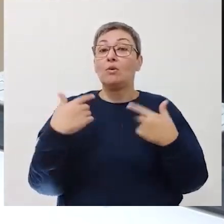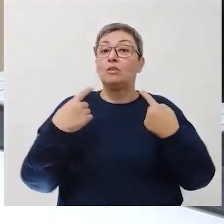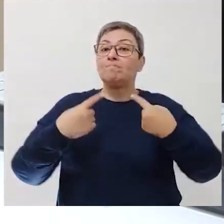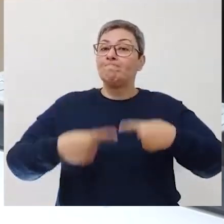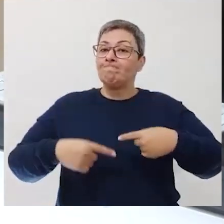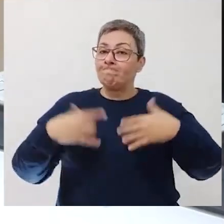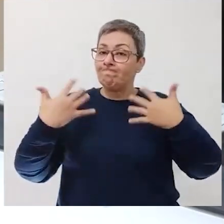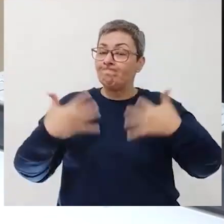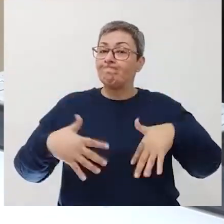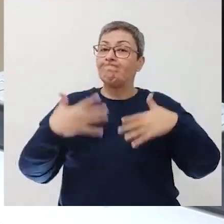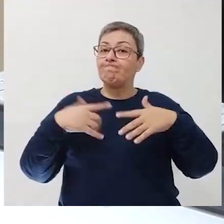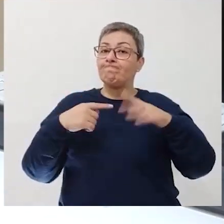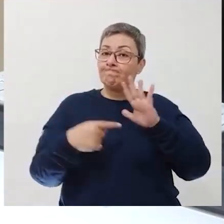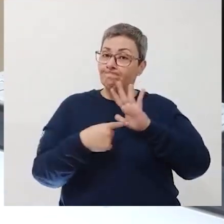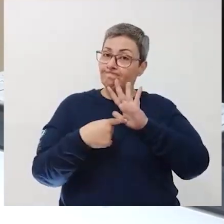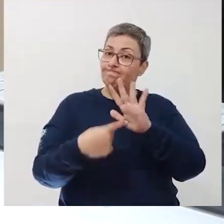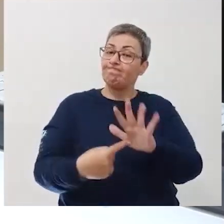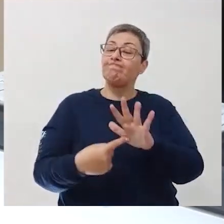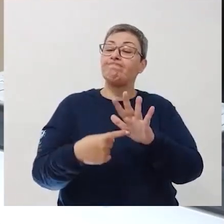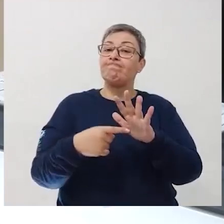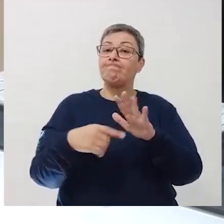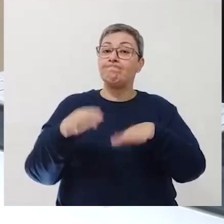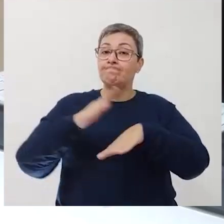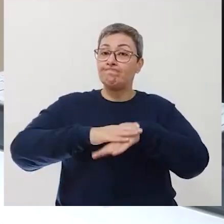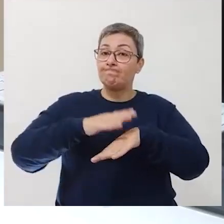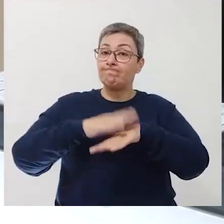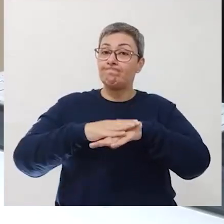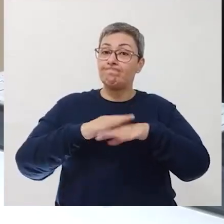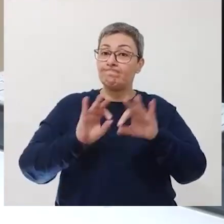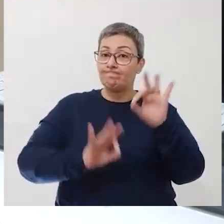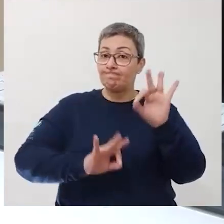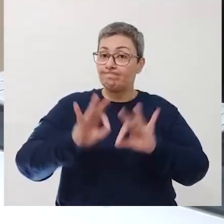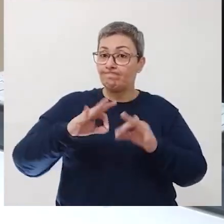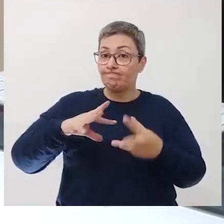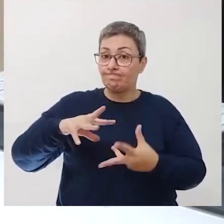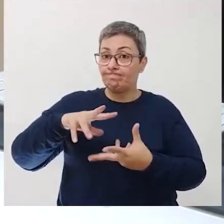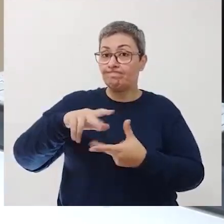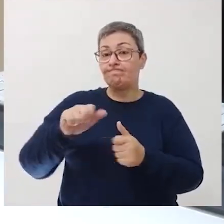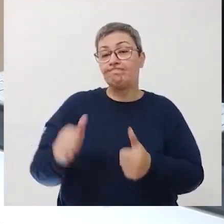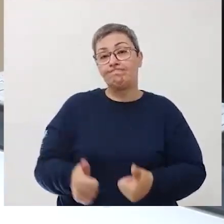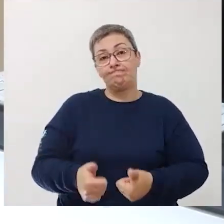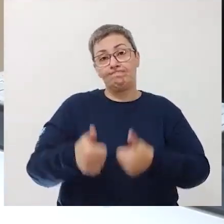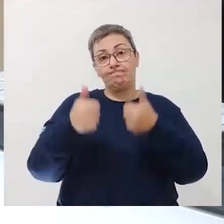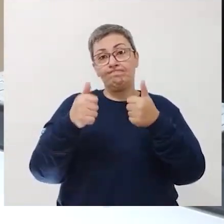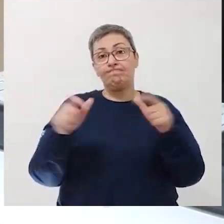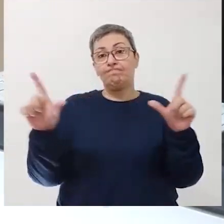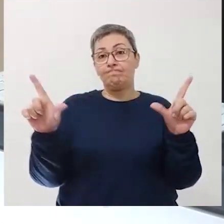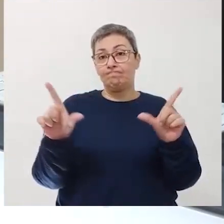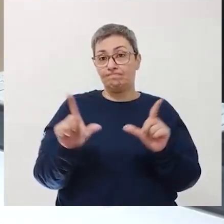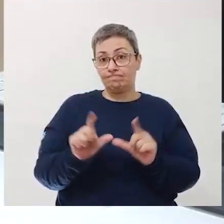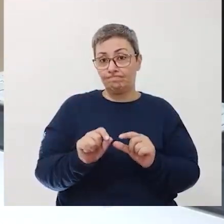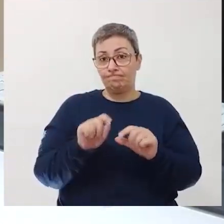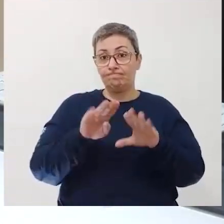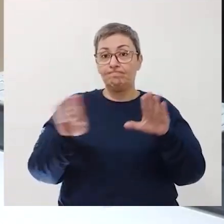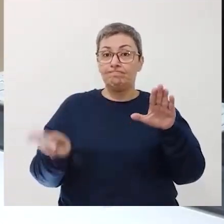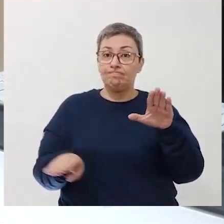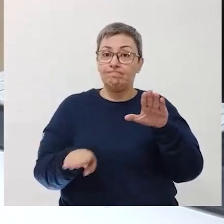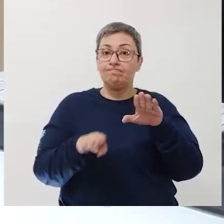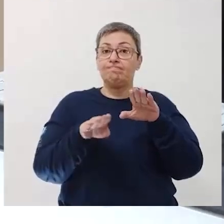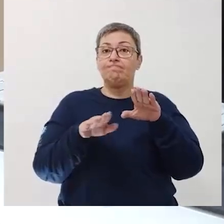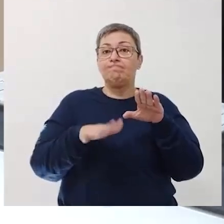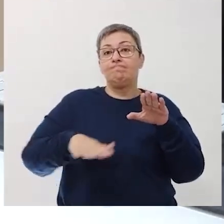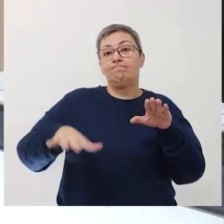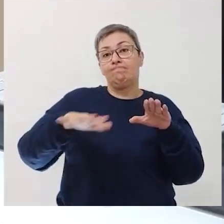O grande desafio é indicar o papel da ciência para moldar um mundo melhor, reduzindo as